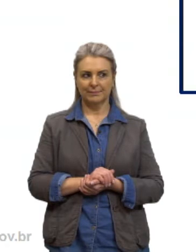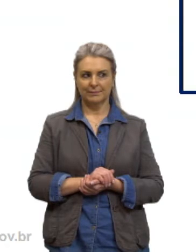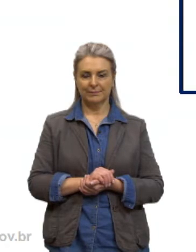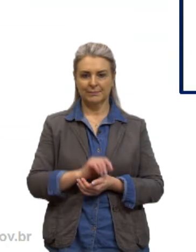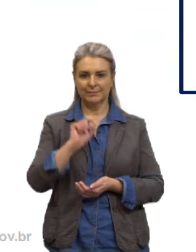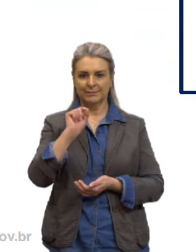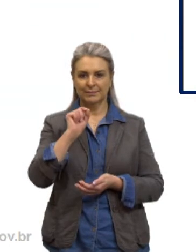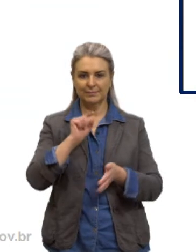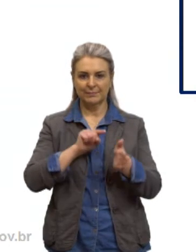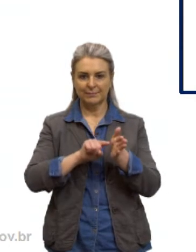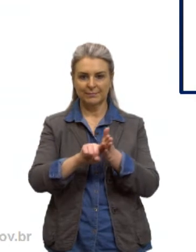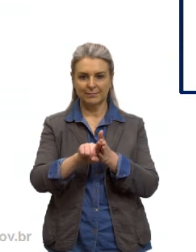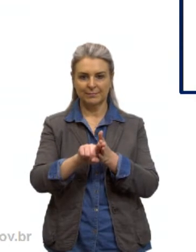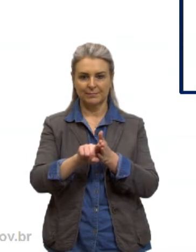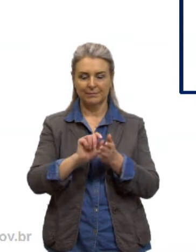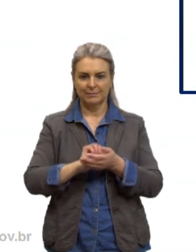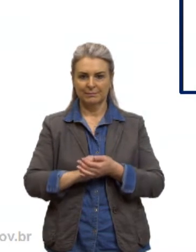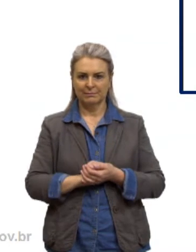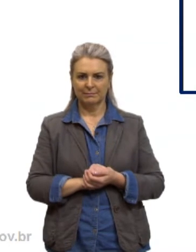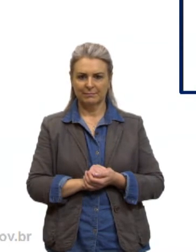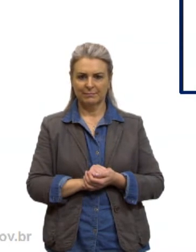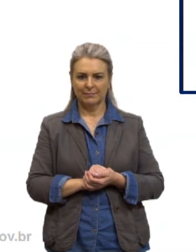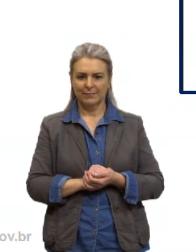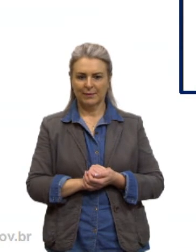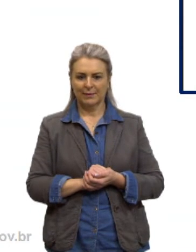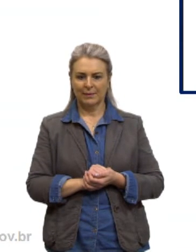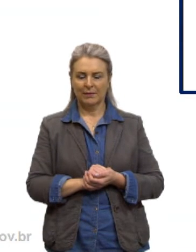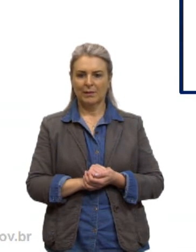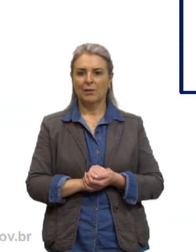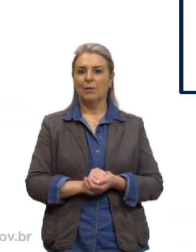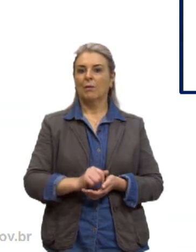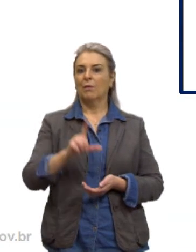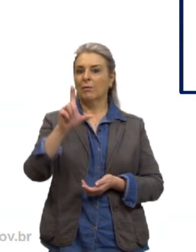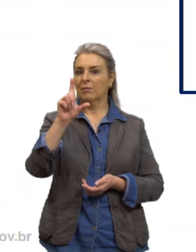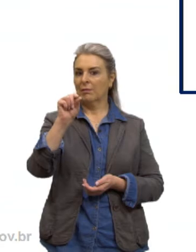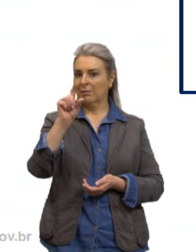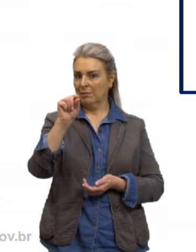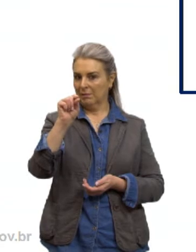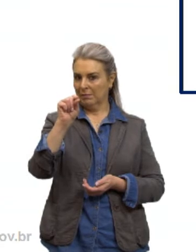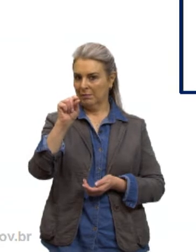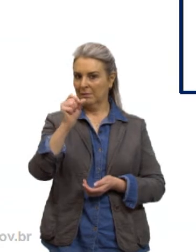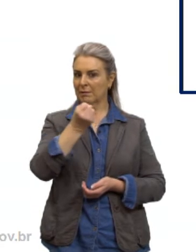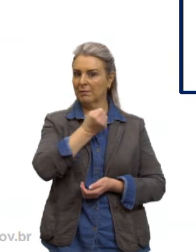que está perguntando aqui para vocês? está perguntando o seguinte qual o décimo termo da APA?